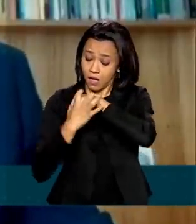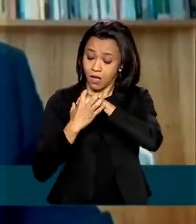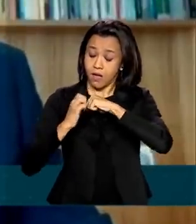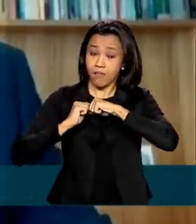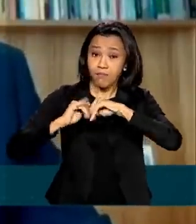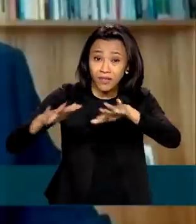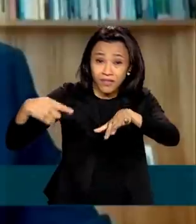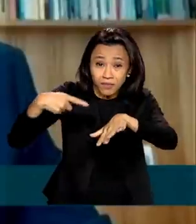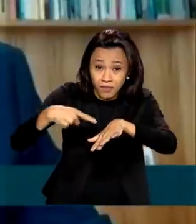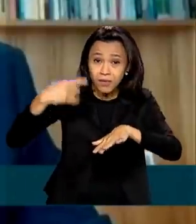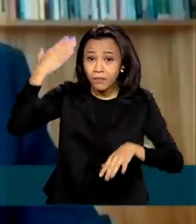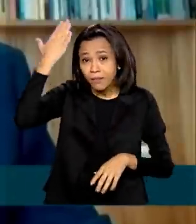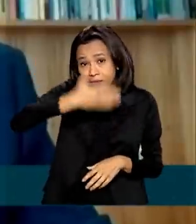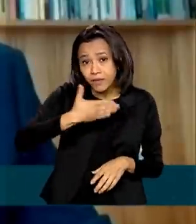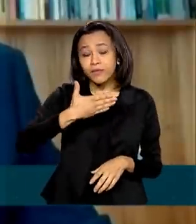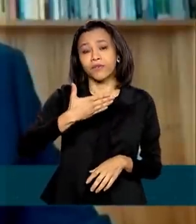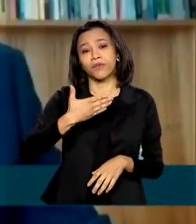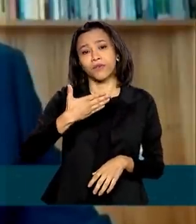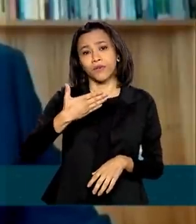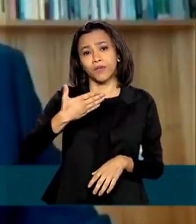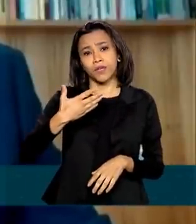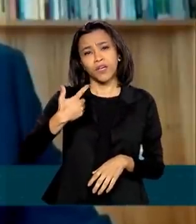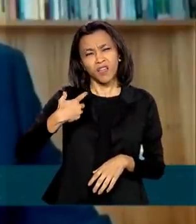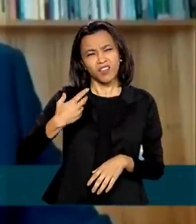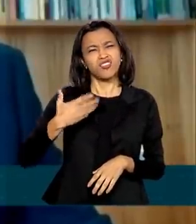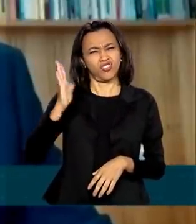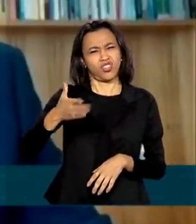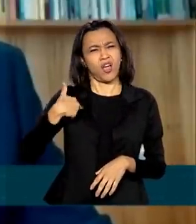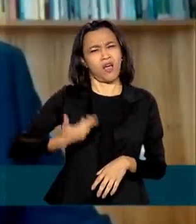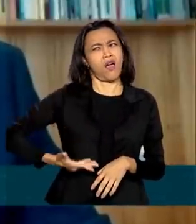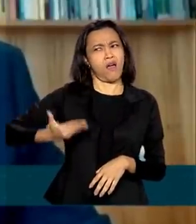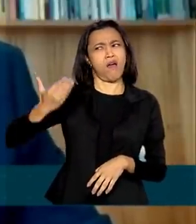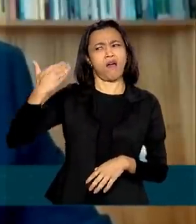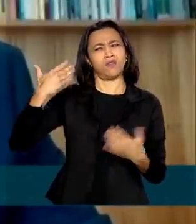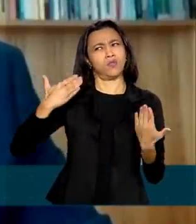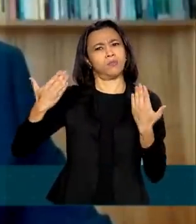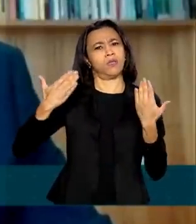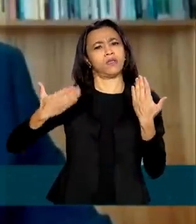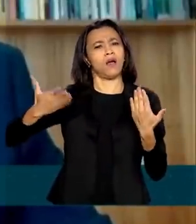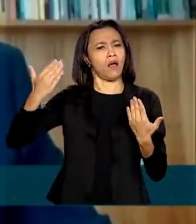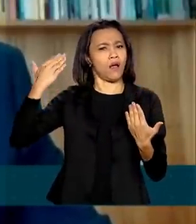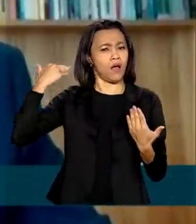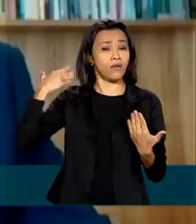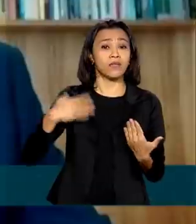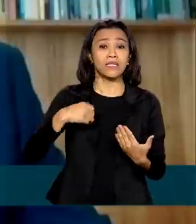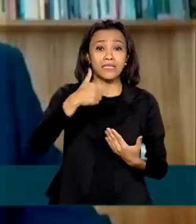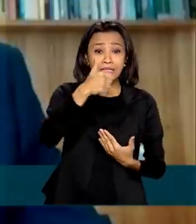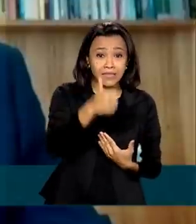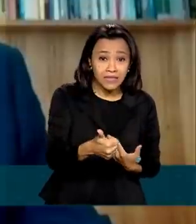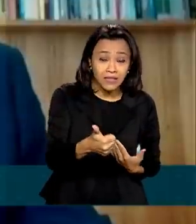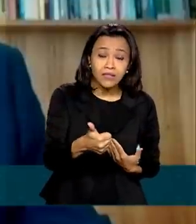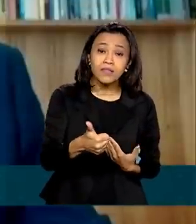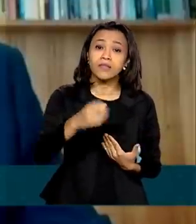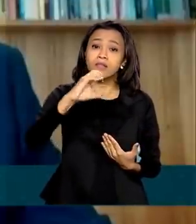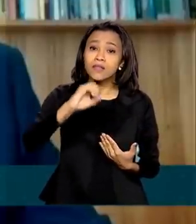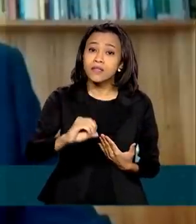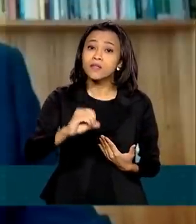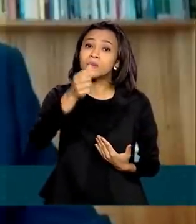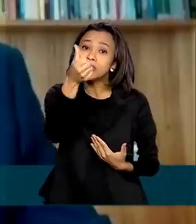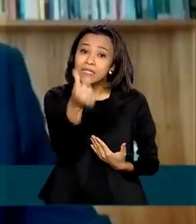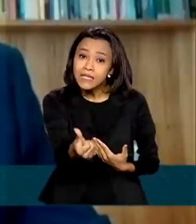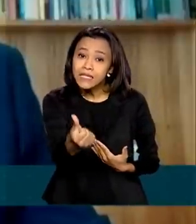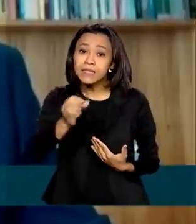que nós suspeitávamos há muito tempo, que de 106 milhões de brasileiros de população